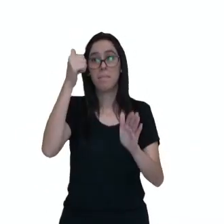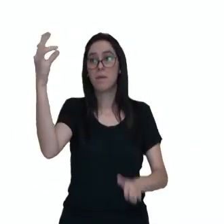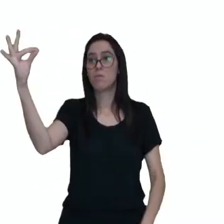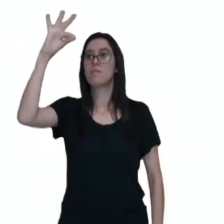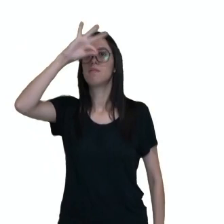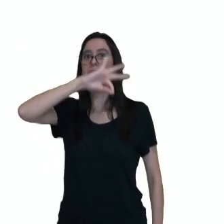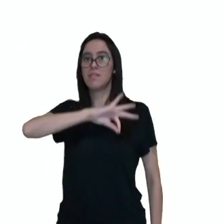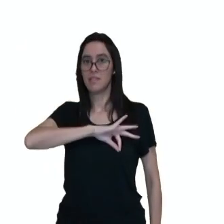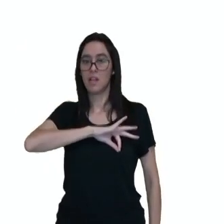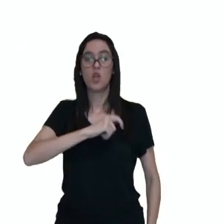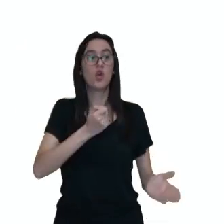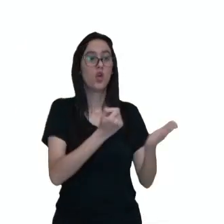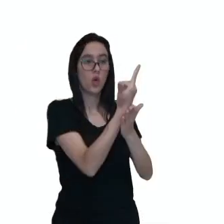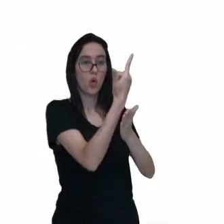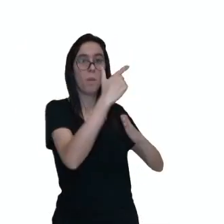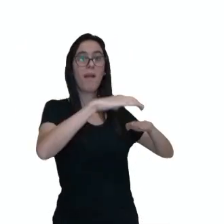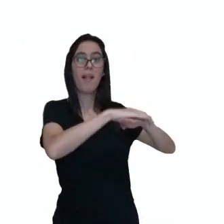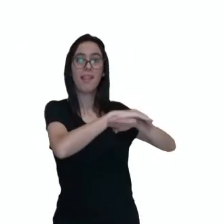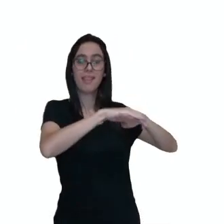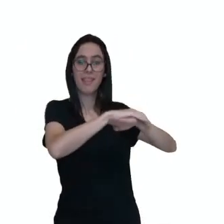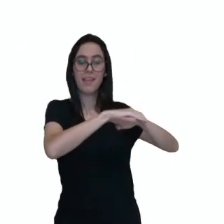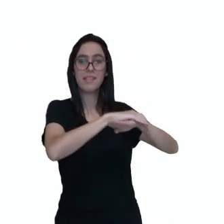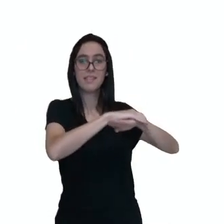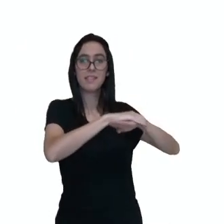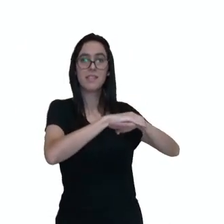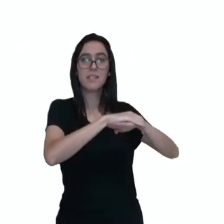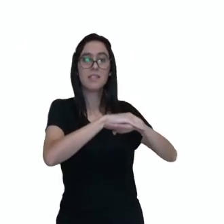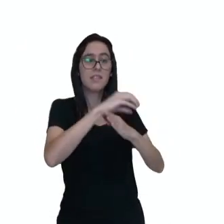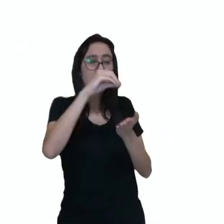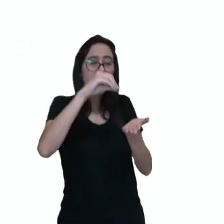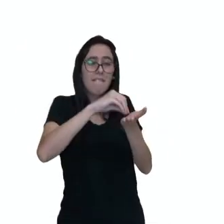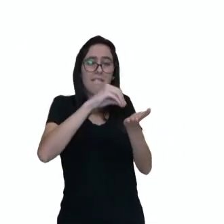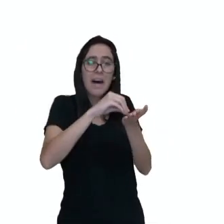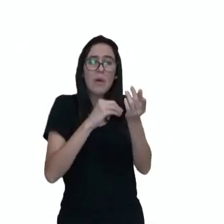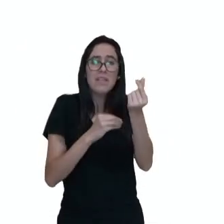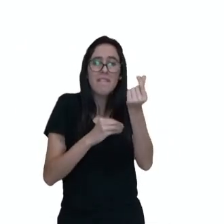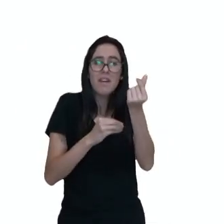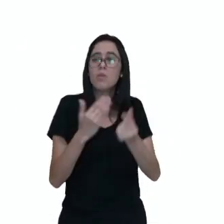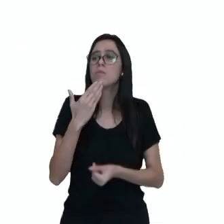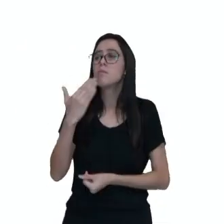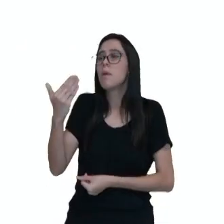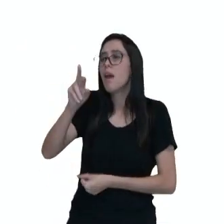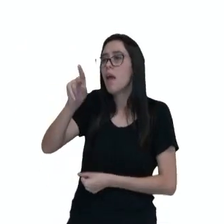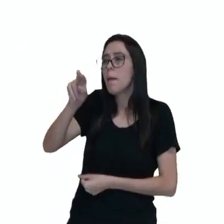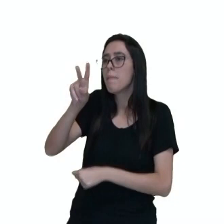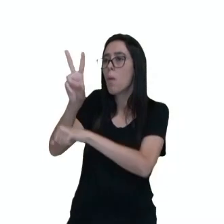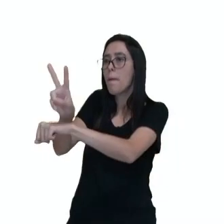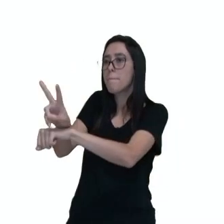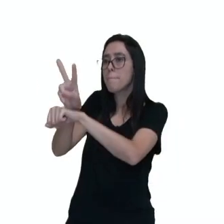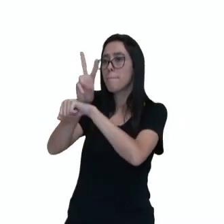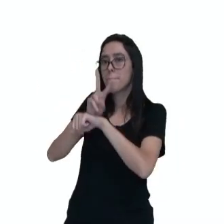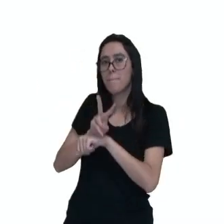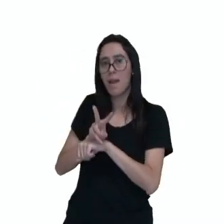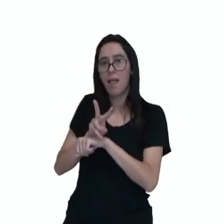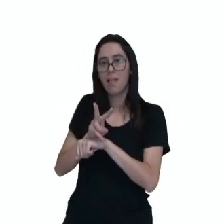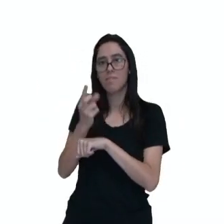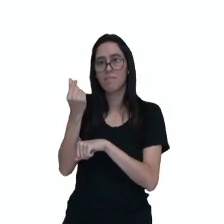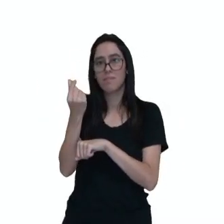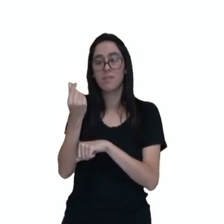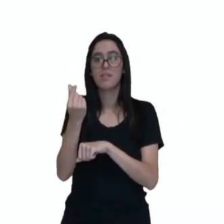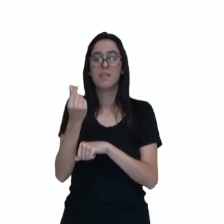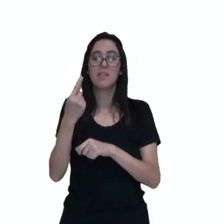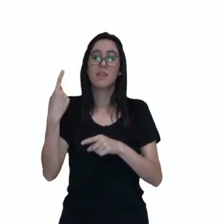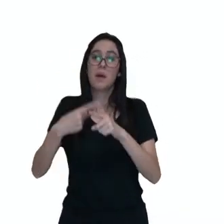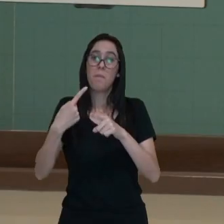para comprar o tênis e o valor que falta vai pedir emprestado para o irmão. Afinal, ela sabe que comprar a vista é